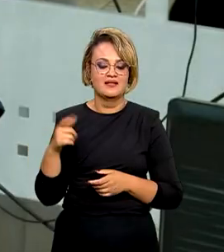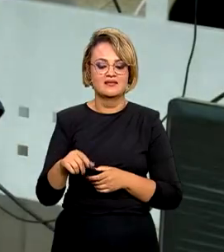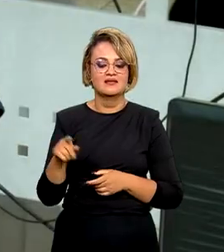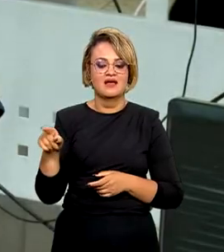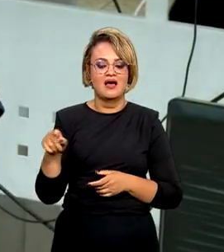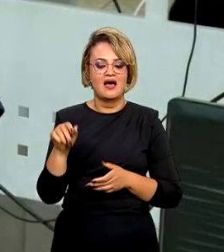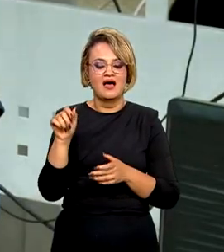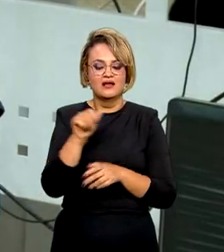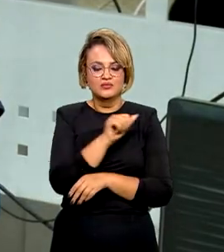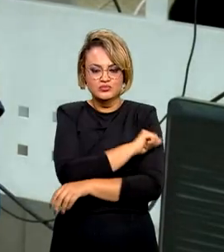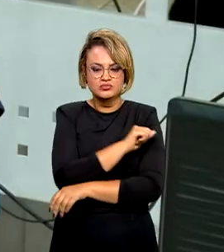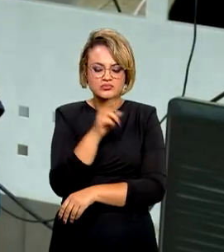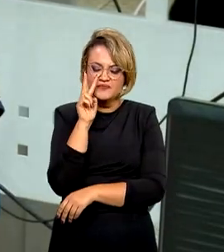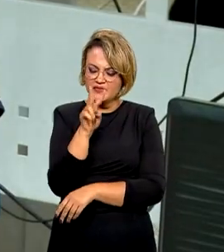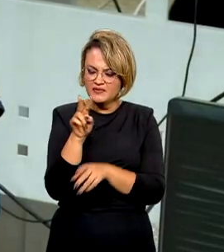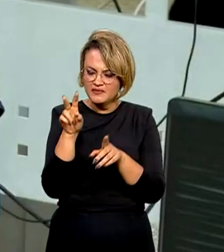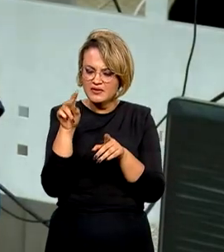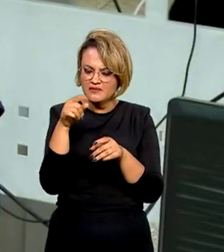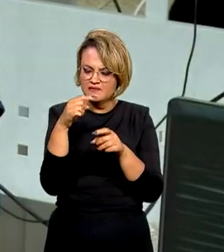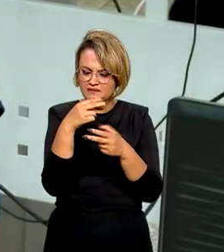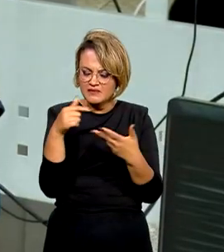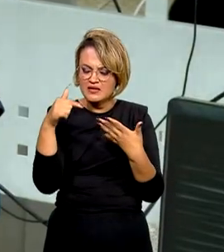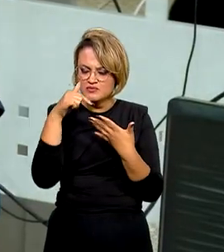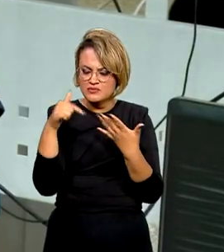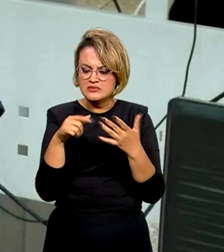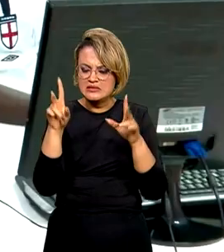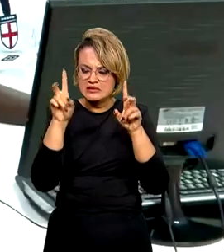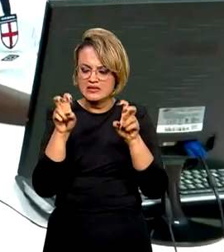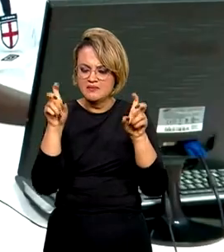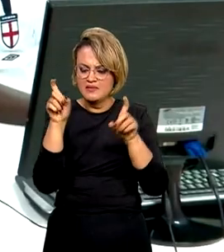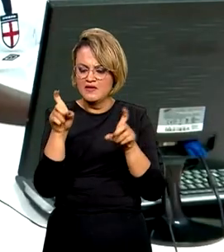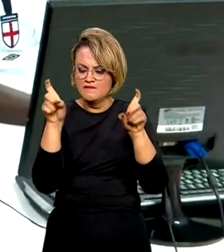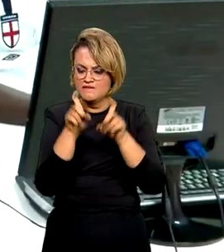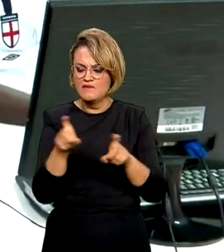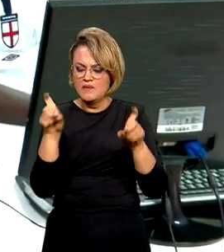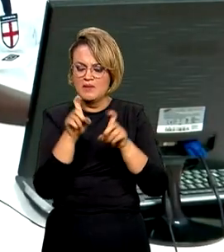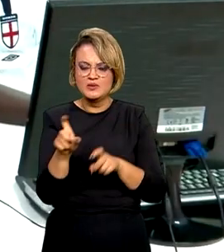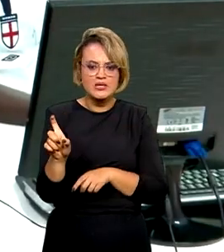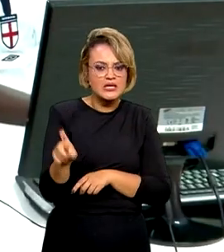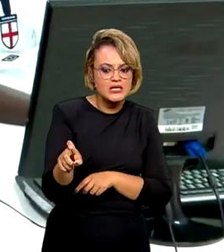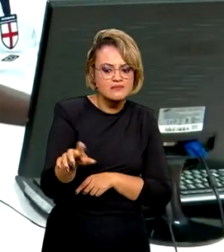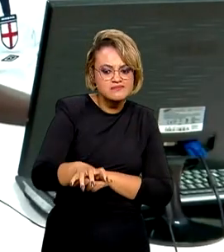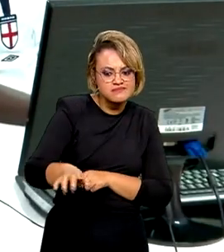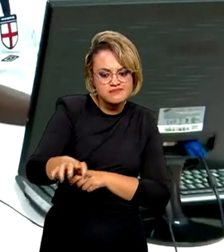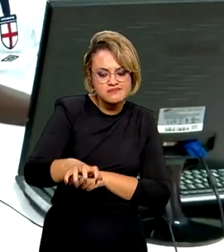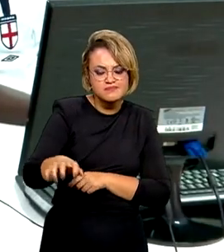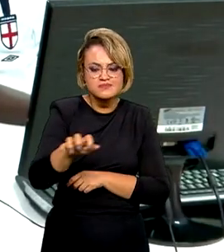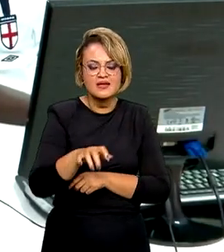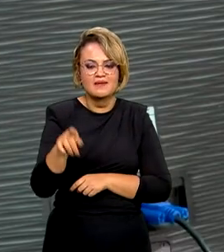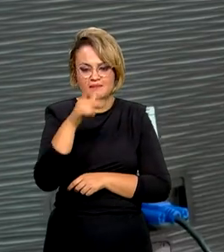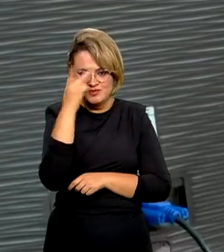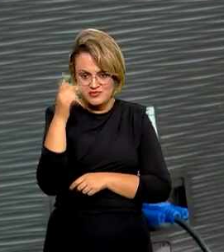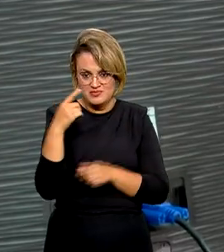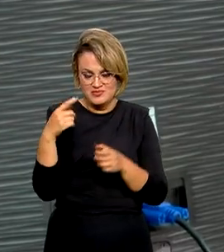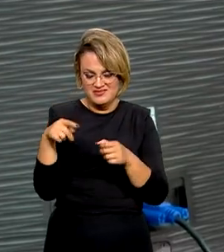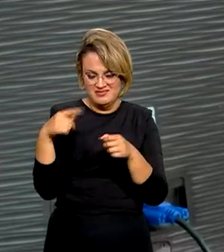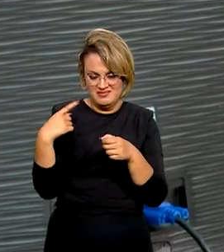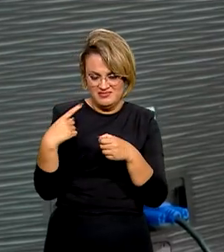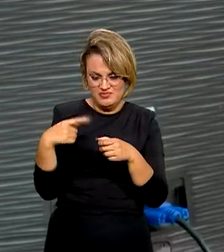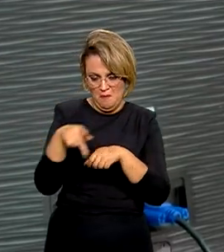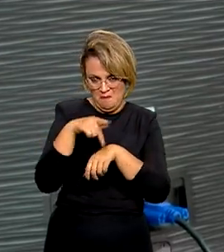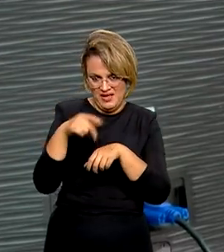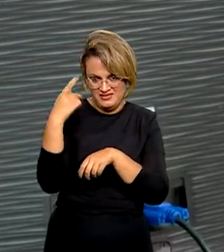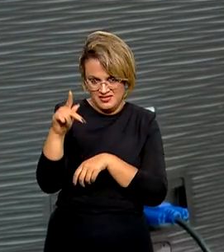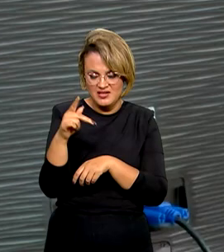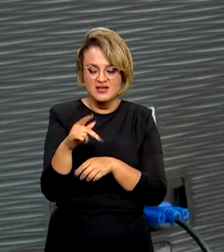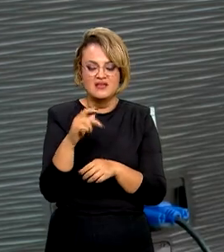alunos observam atentos às lições sobre informática e entre um clique e outro, os jovens de São Tomé se conectam com